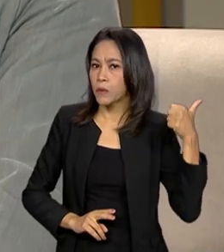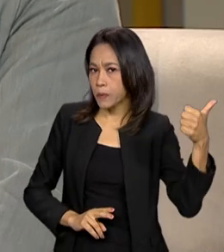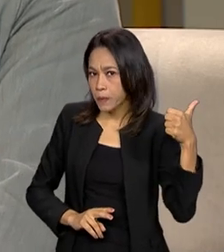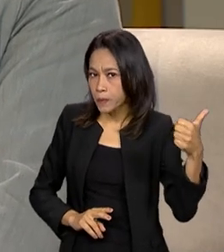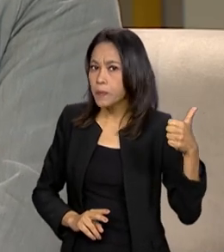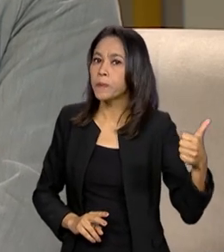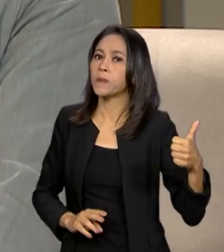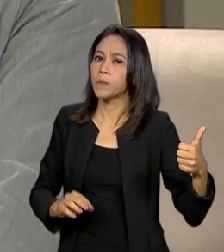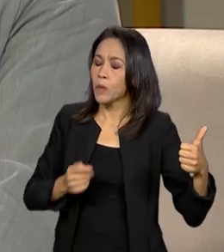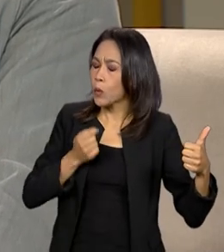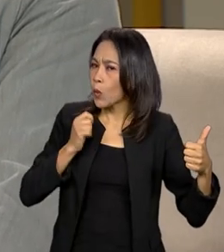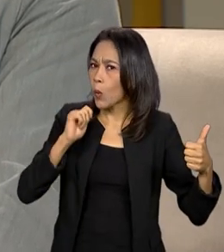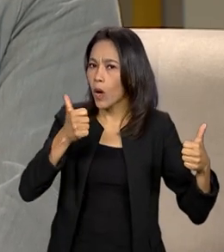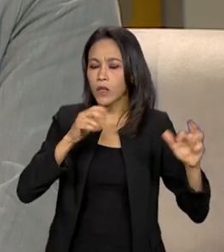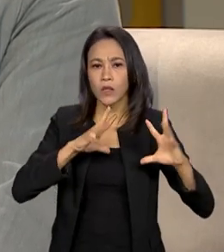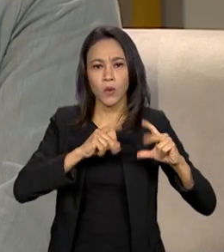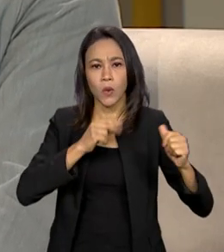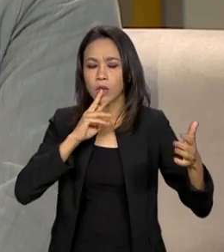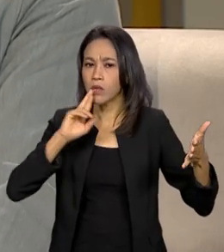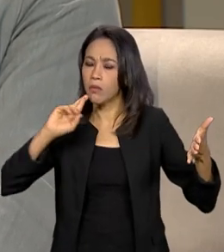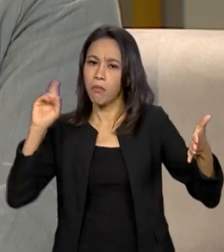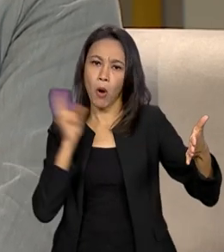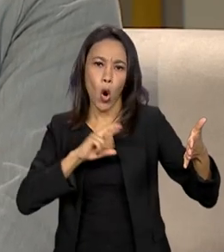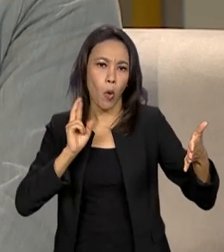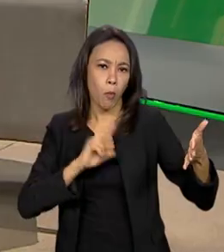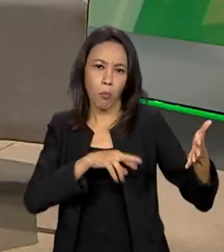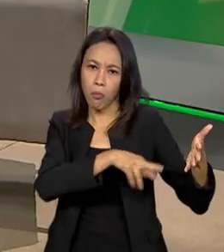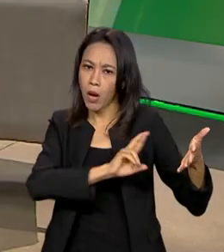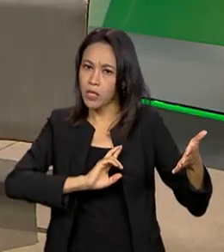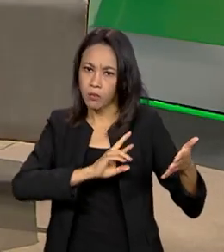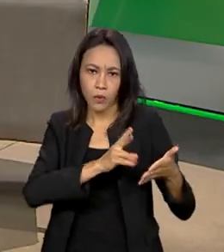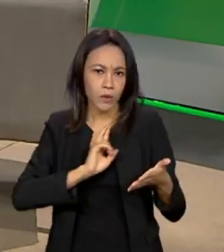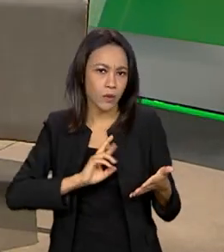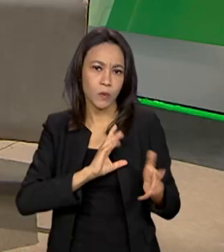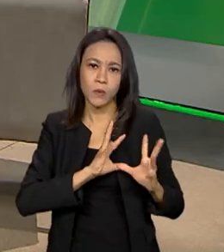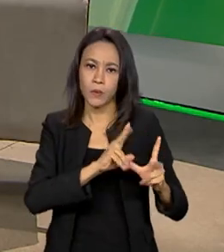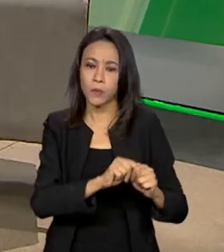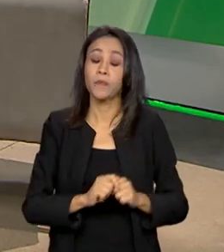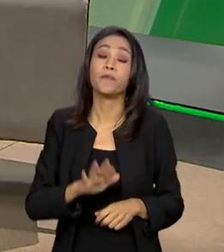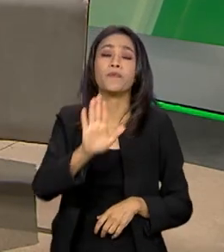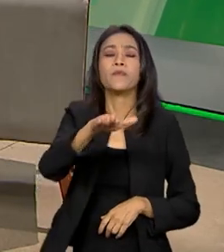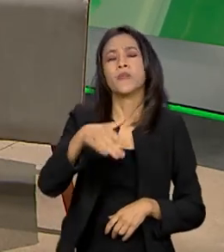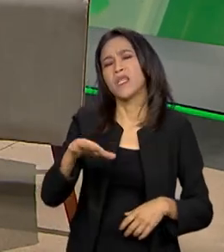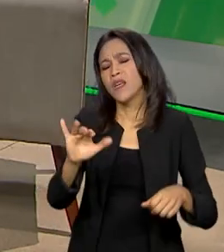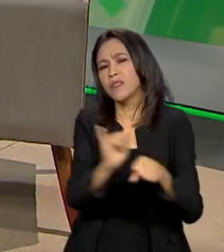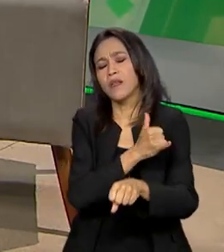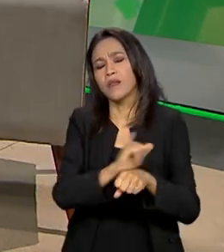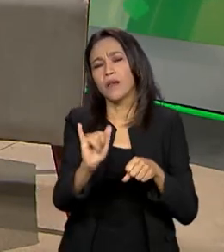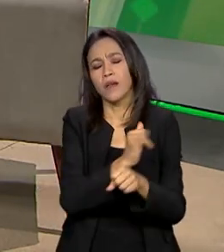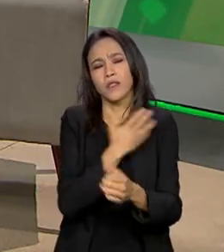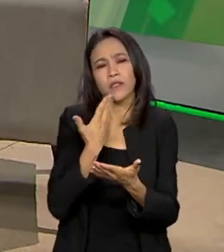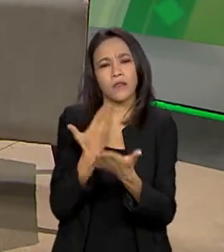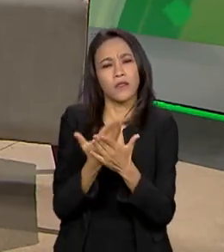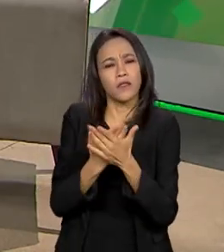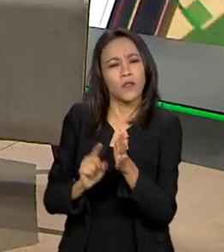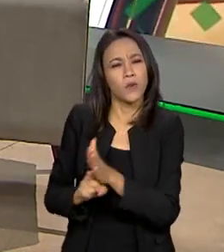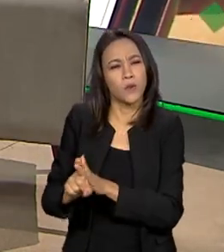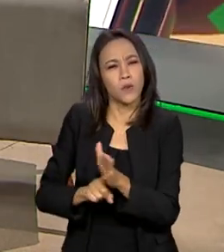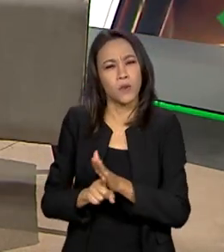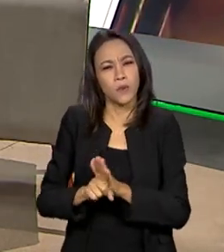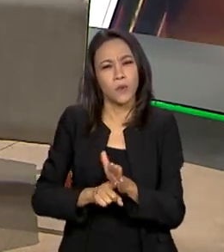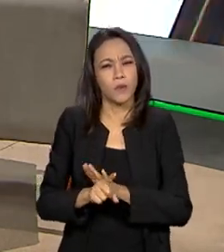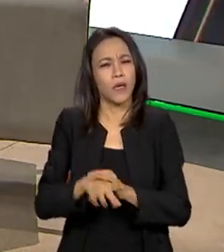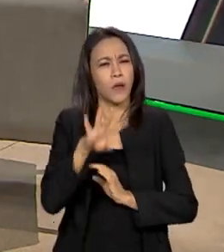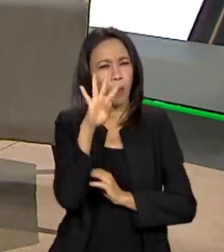quase todas as iniciativas que são profundizadas. E a metodologia do estudo? 48 indicadores divididos em quatro